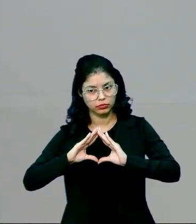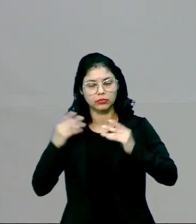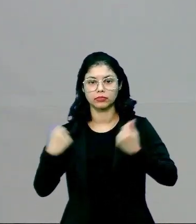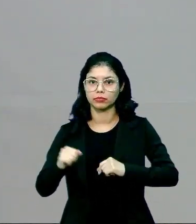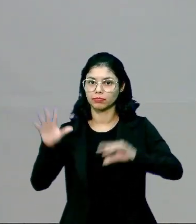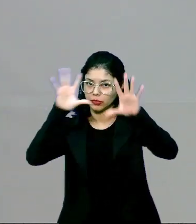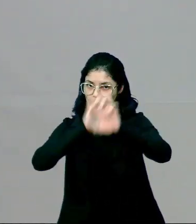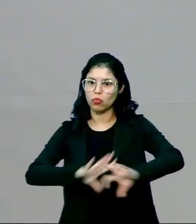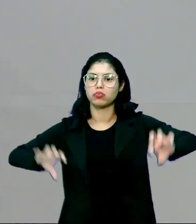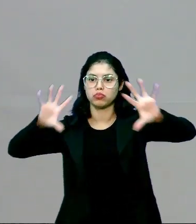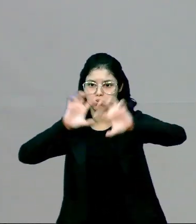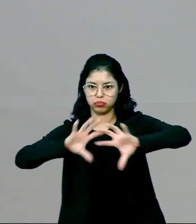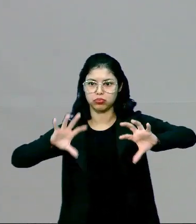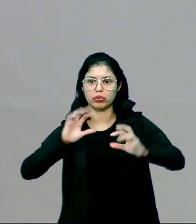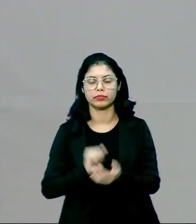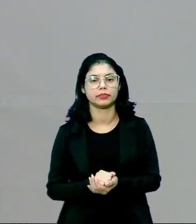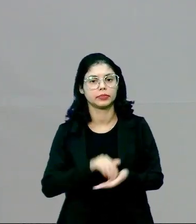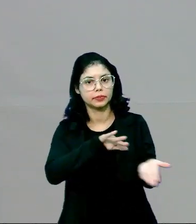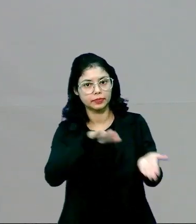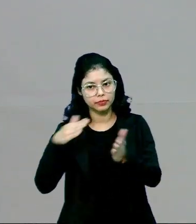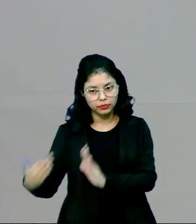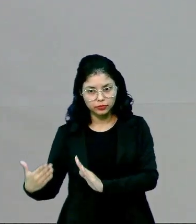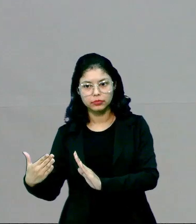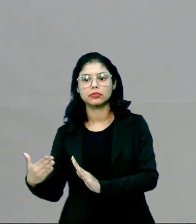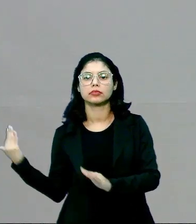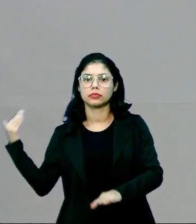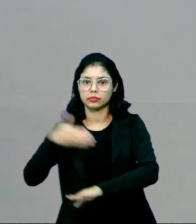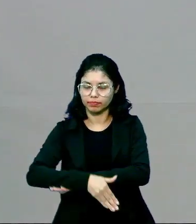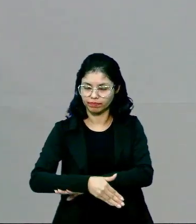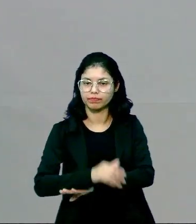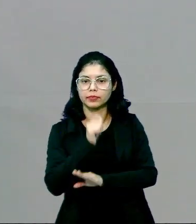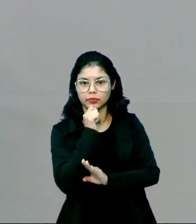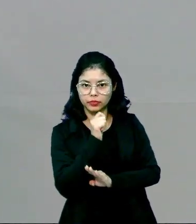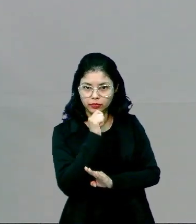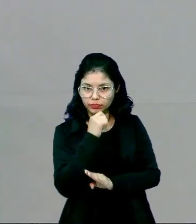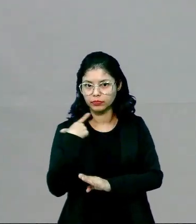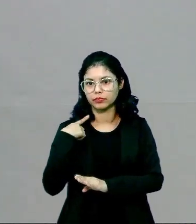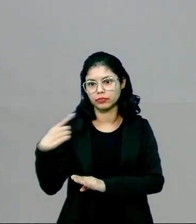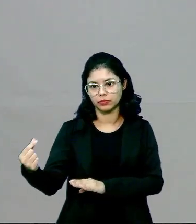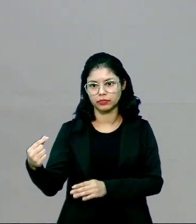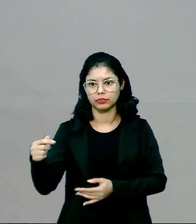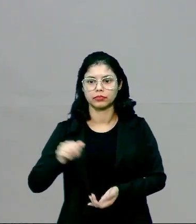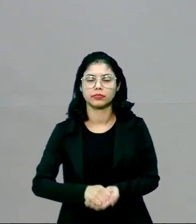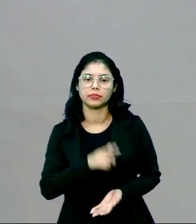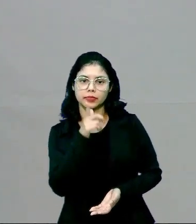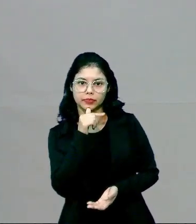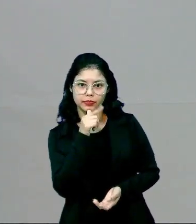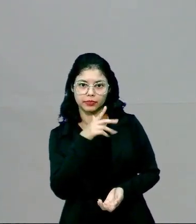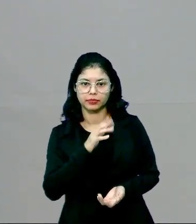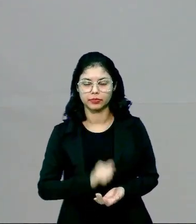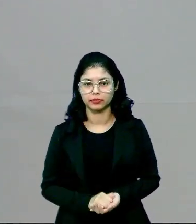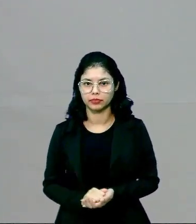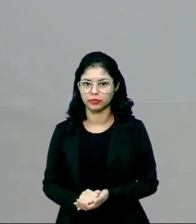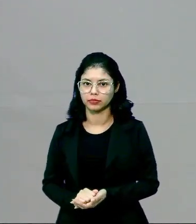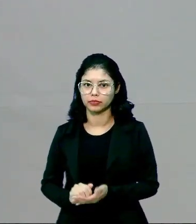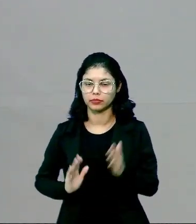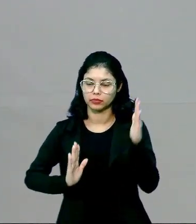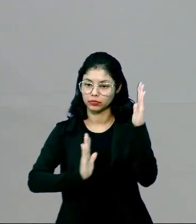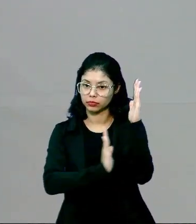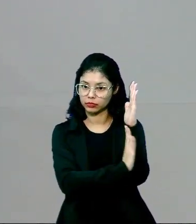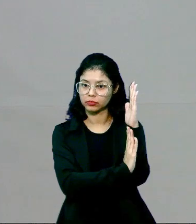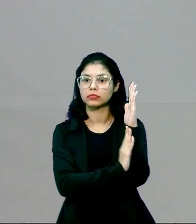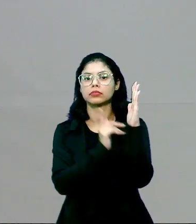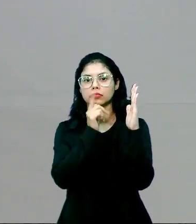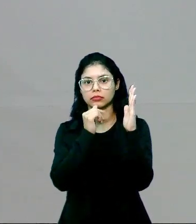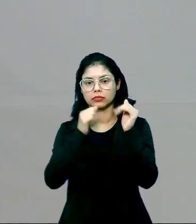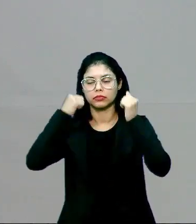precisa de gás carbônico. Só que a partir do momento que entra gás carbônico, sai a água. Ela fica, né, esse processo